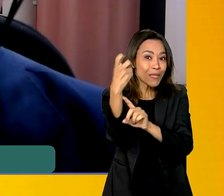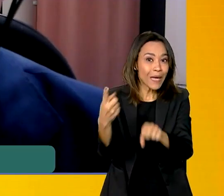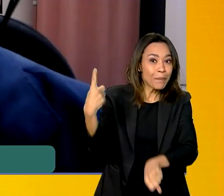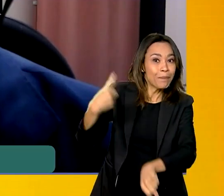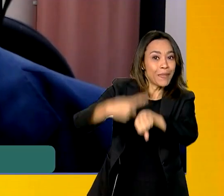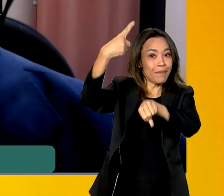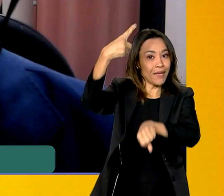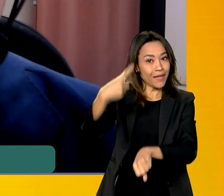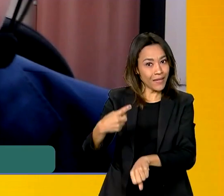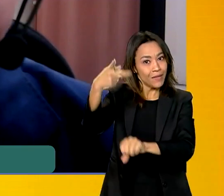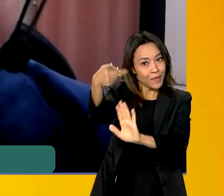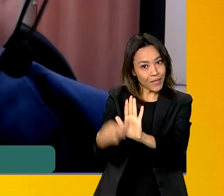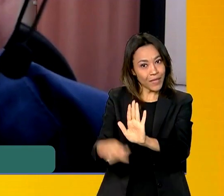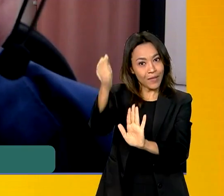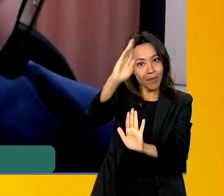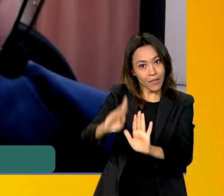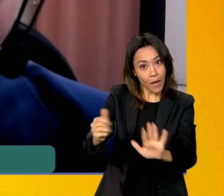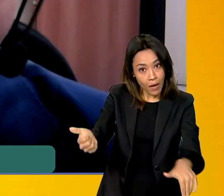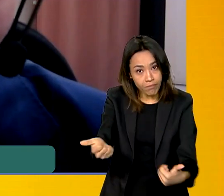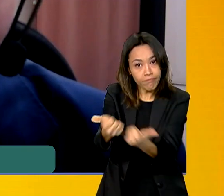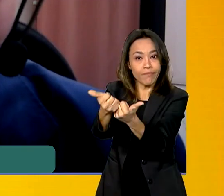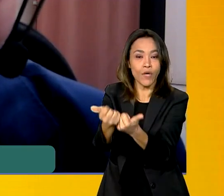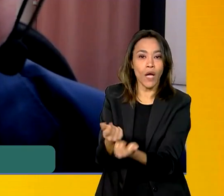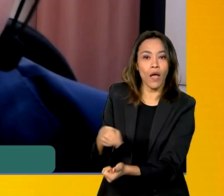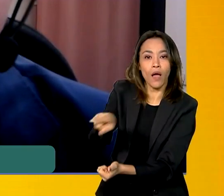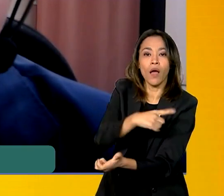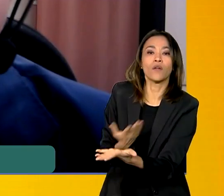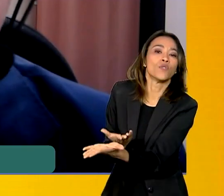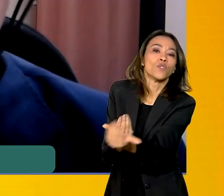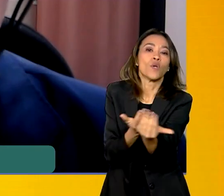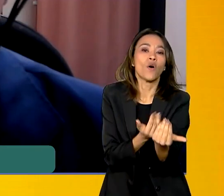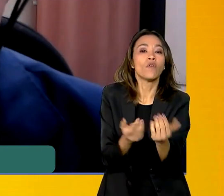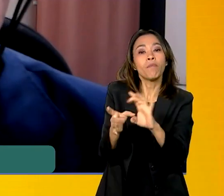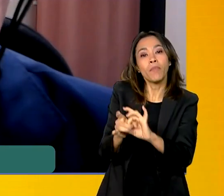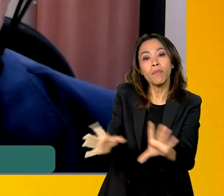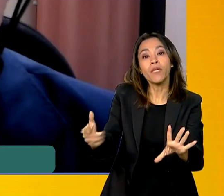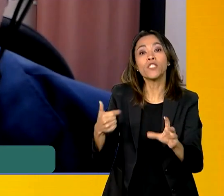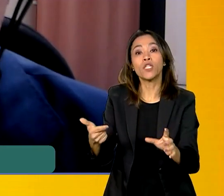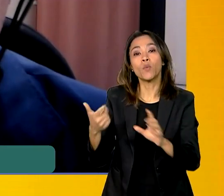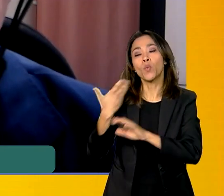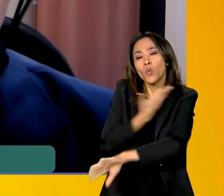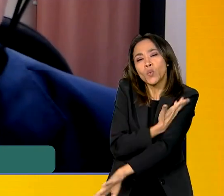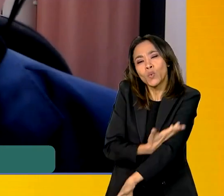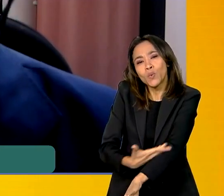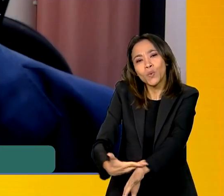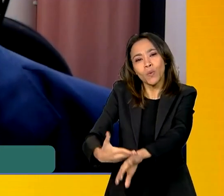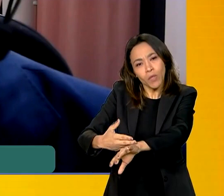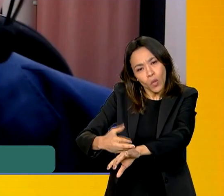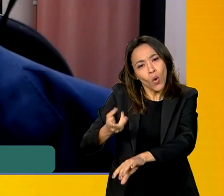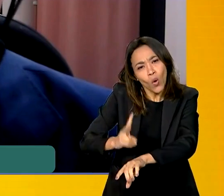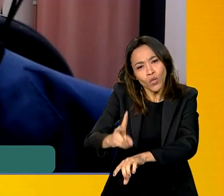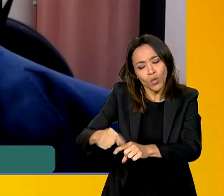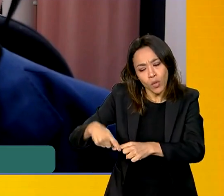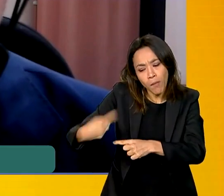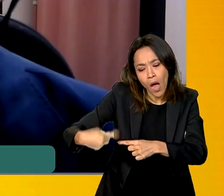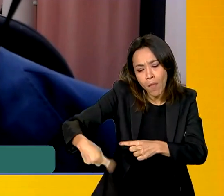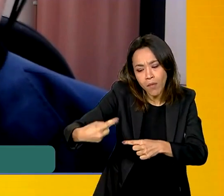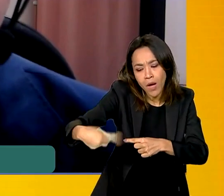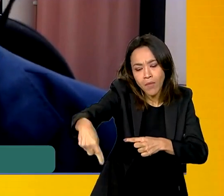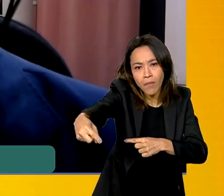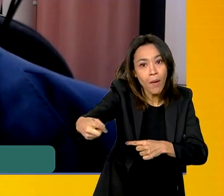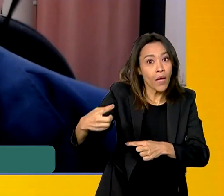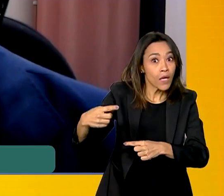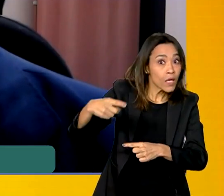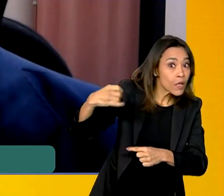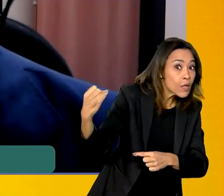Você apoiar a juventude significa também que você permite que uma tradição possa se renovar. E uma ferramenta fundamental disso é o